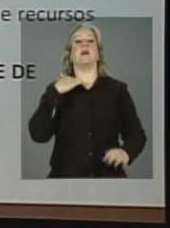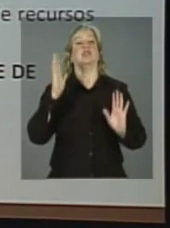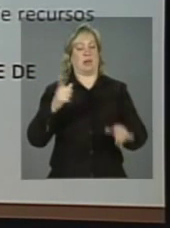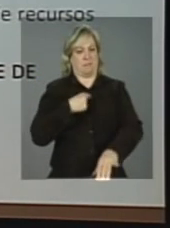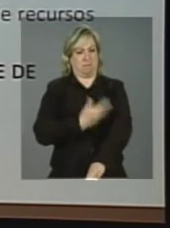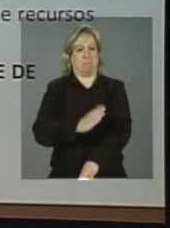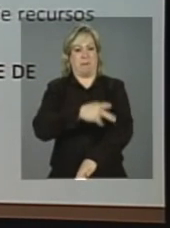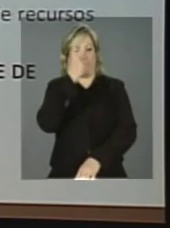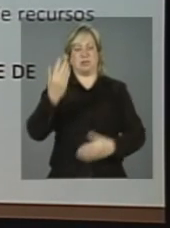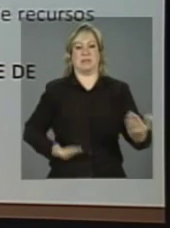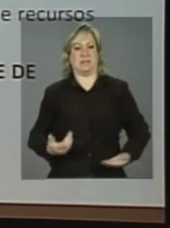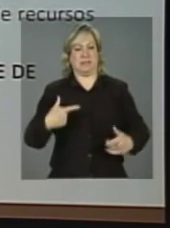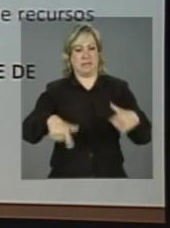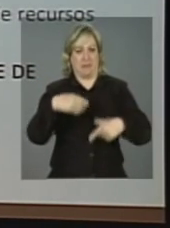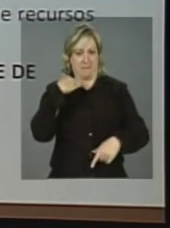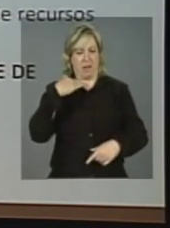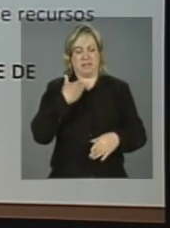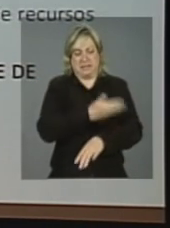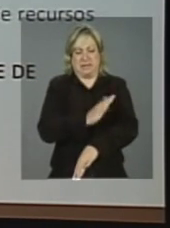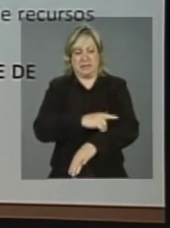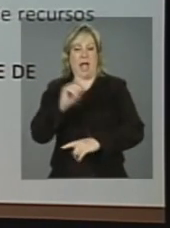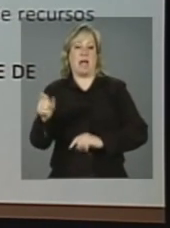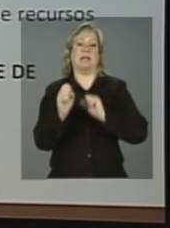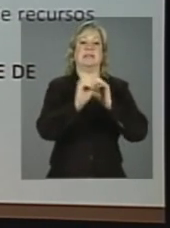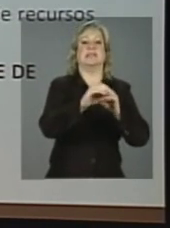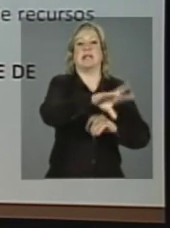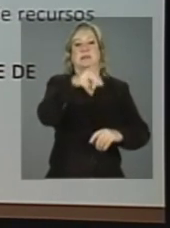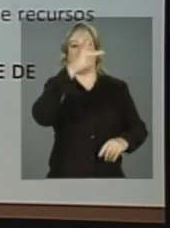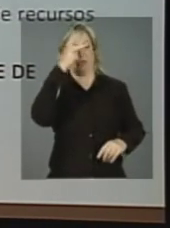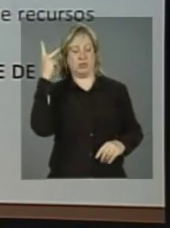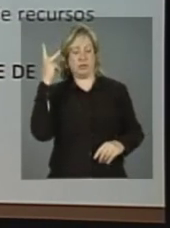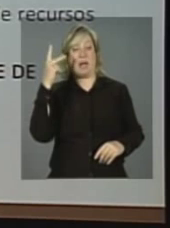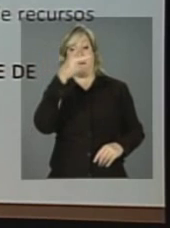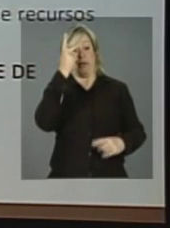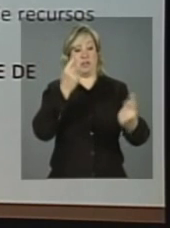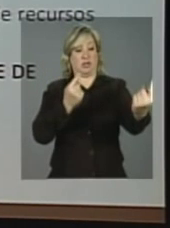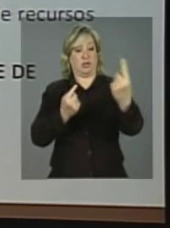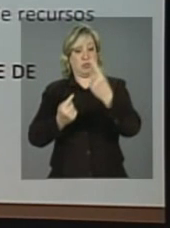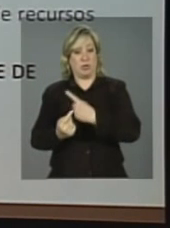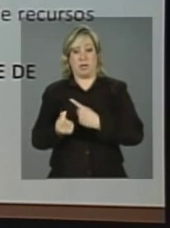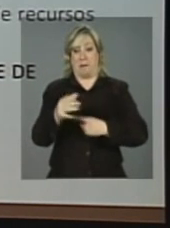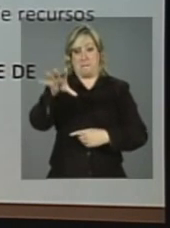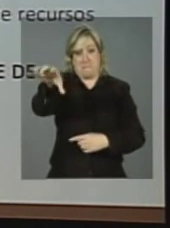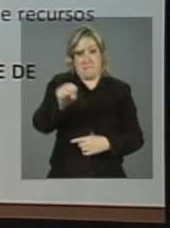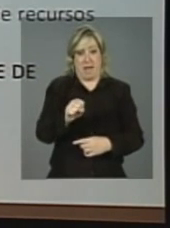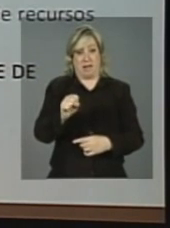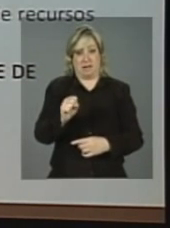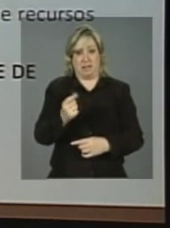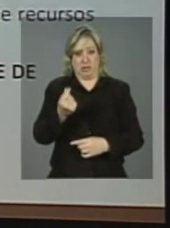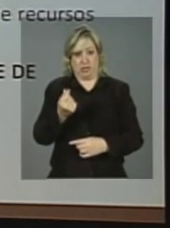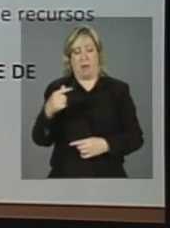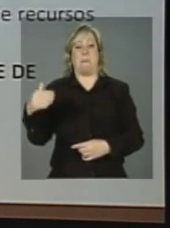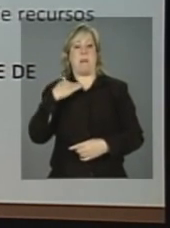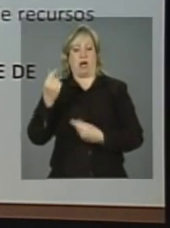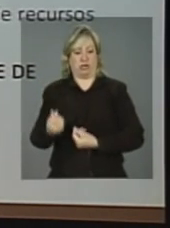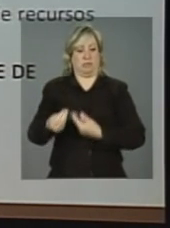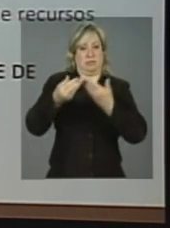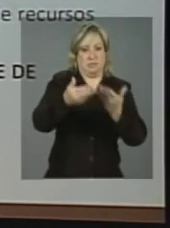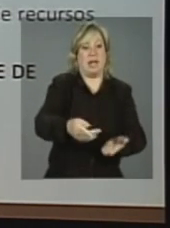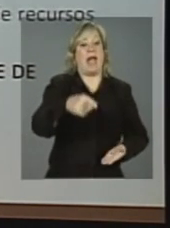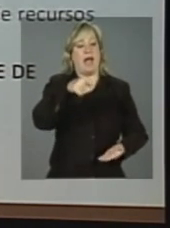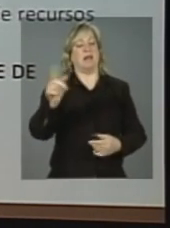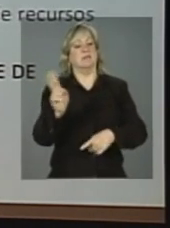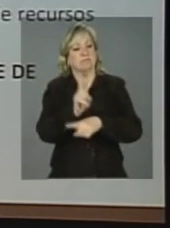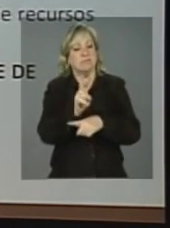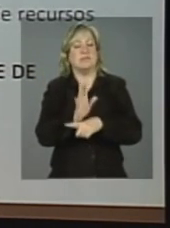funcionários para darem essa orientação, e o contato com o tomador será permanente, de modo que ele